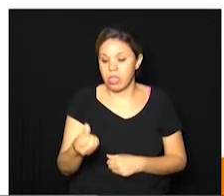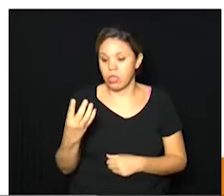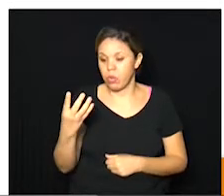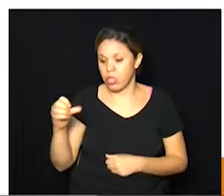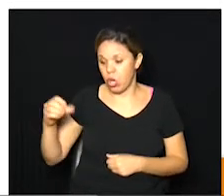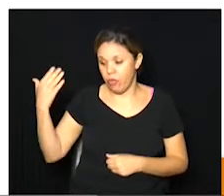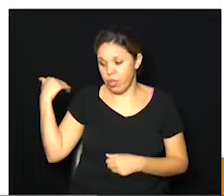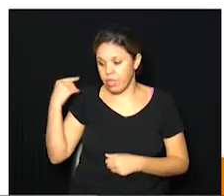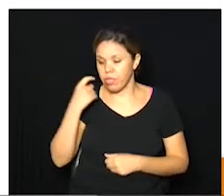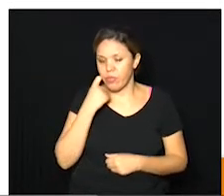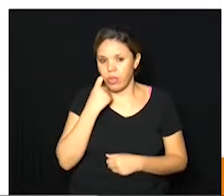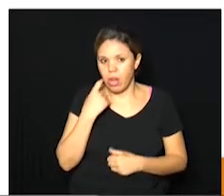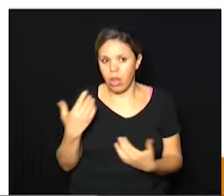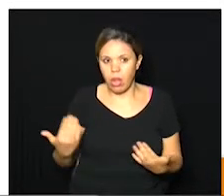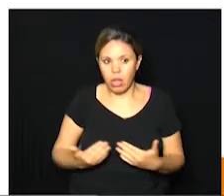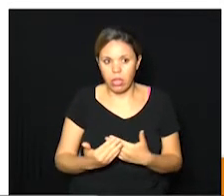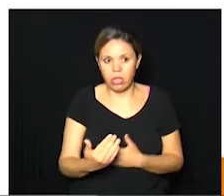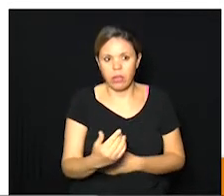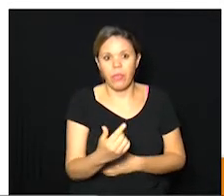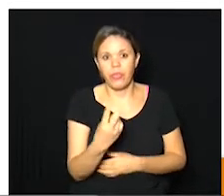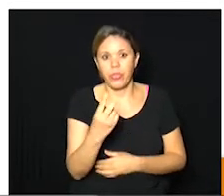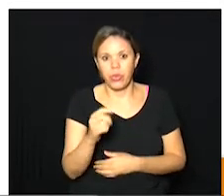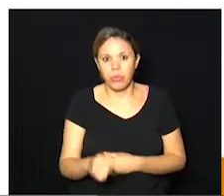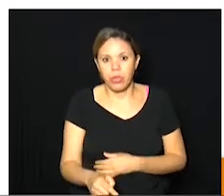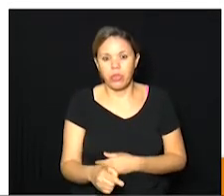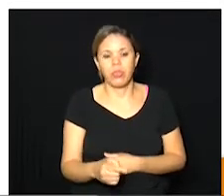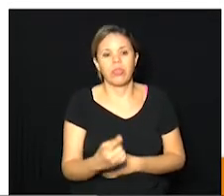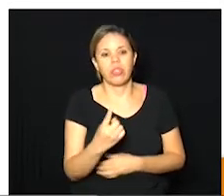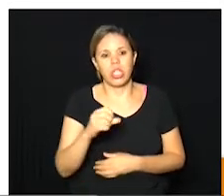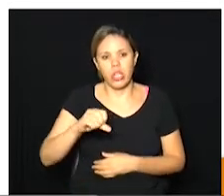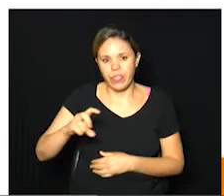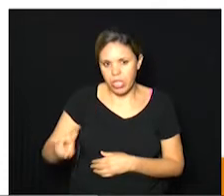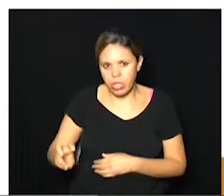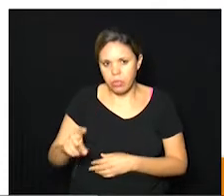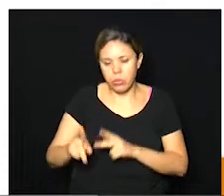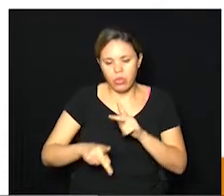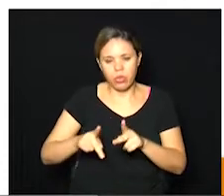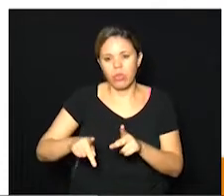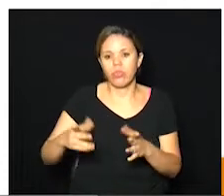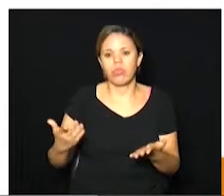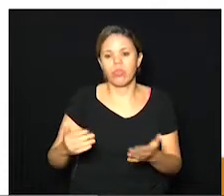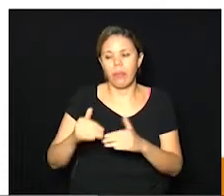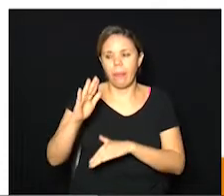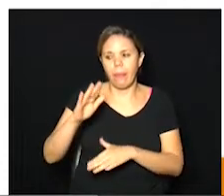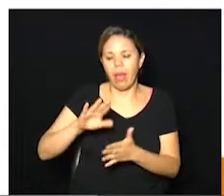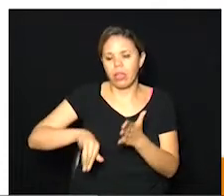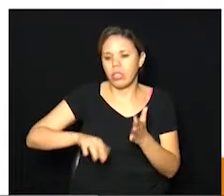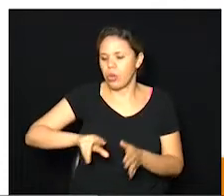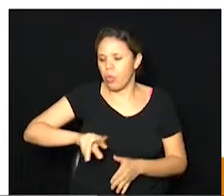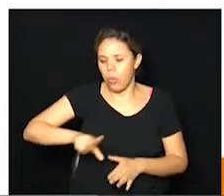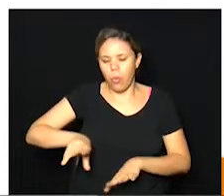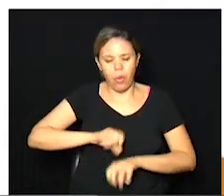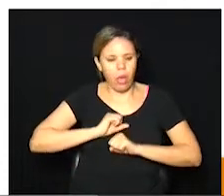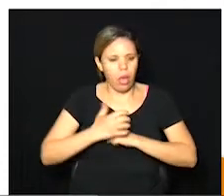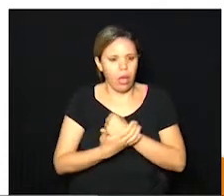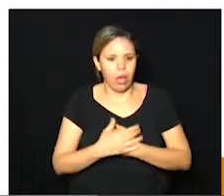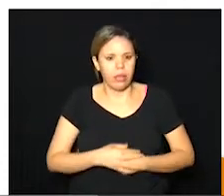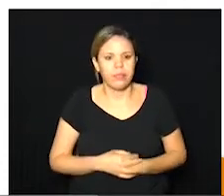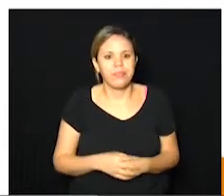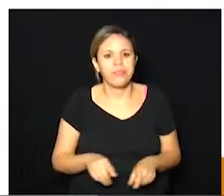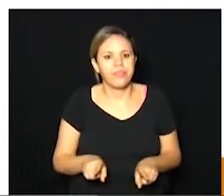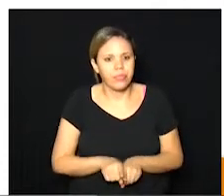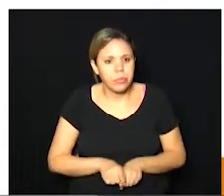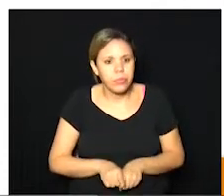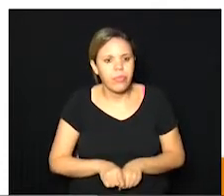na última sexta-feira, portanto, 2.195 casos descartados a mais. Nos casos confirmados, foi também